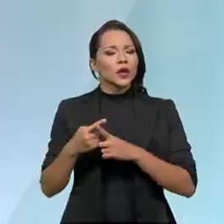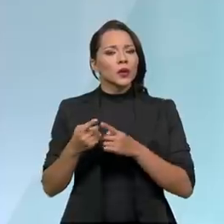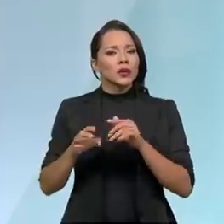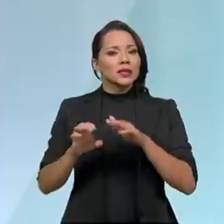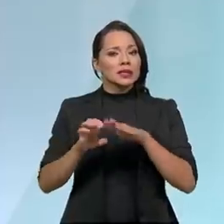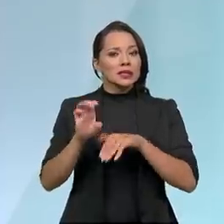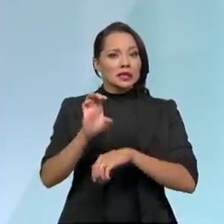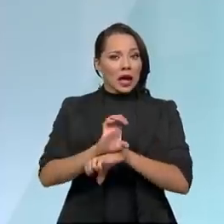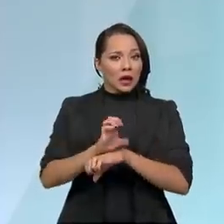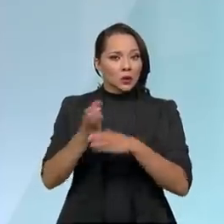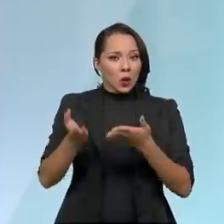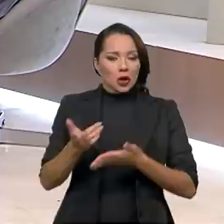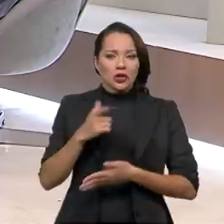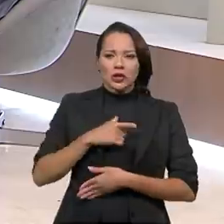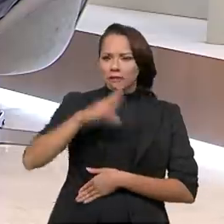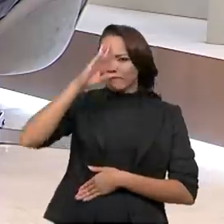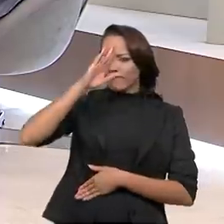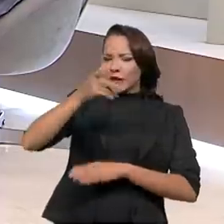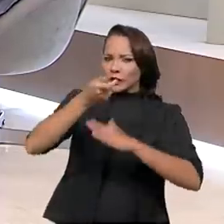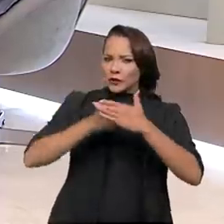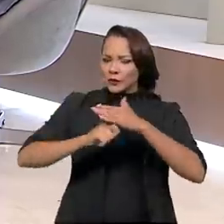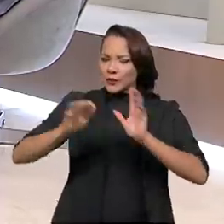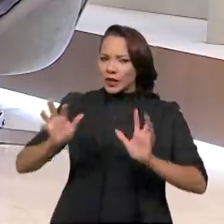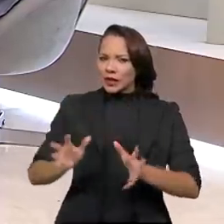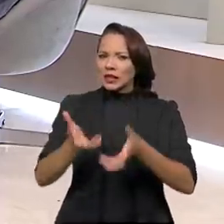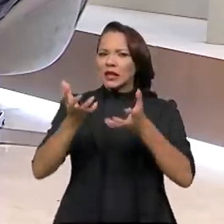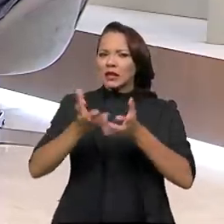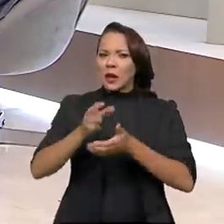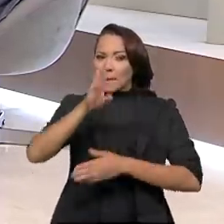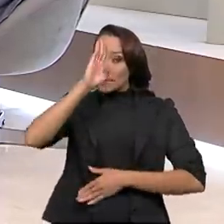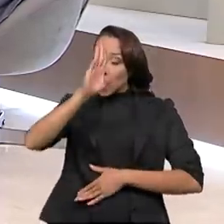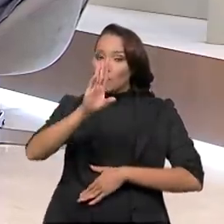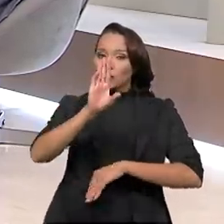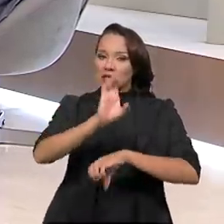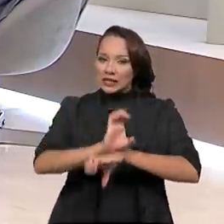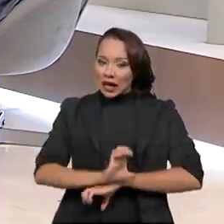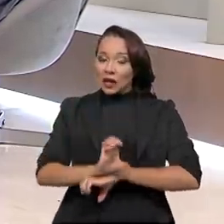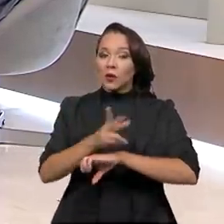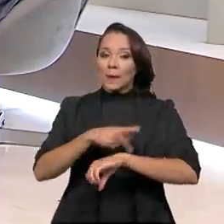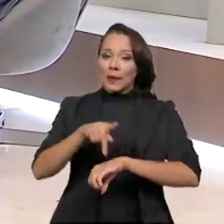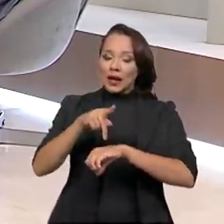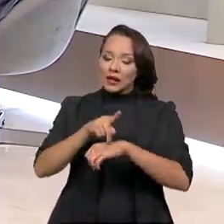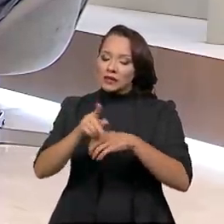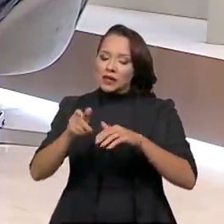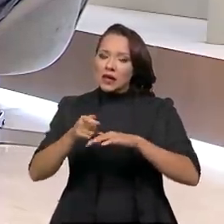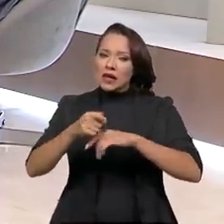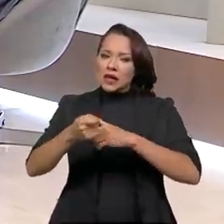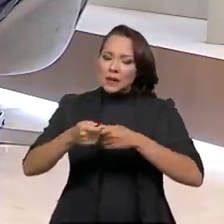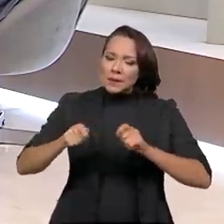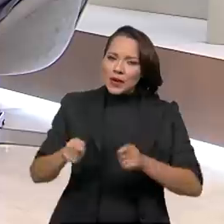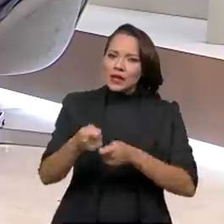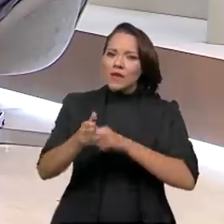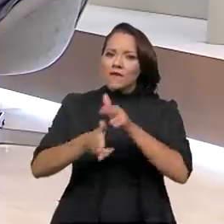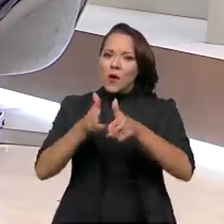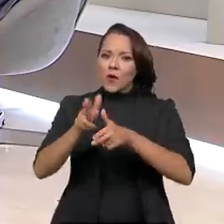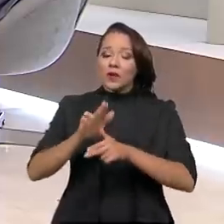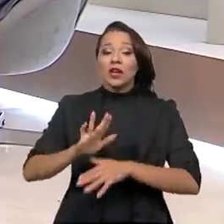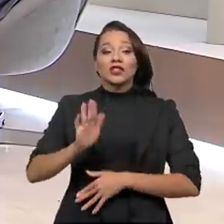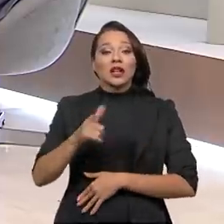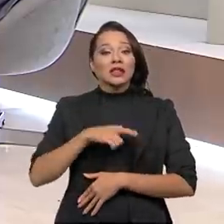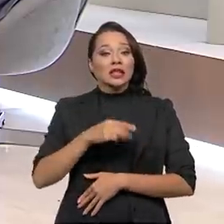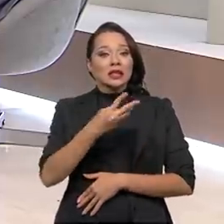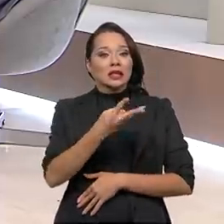tem a exclusividade de empreender em ferrovia. Então, vamos tirar essa exclusividade do Estado. O fato é que nós já estamos indo para 35 pedidos de